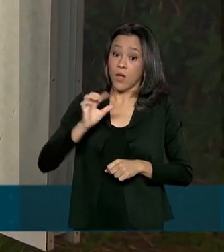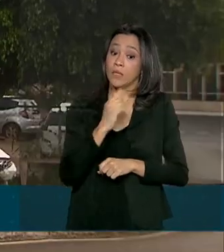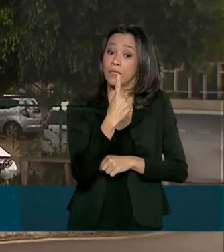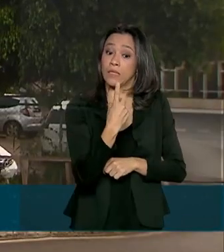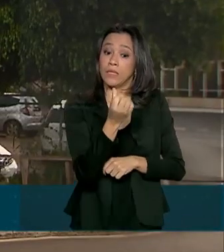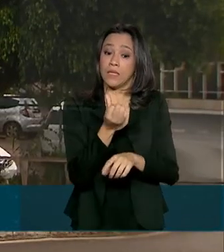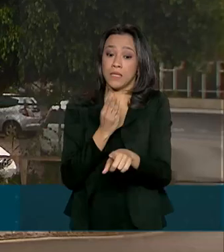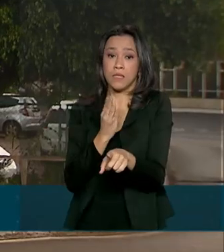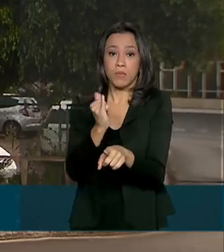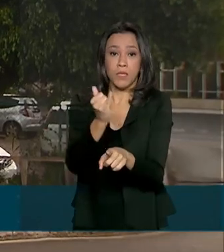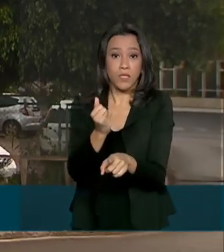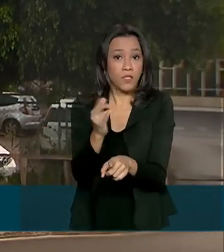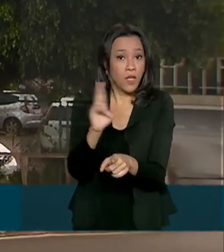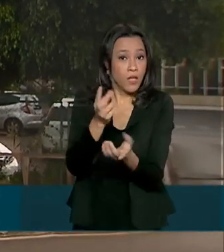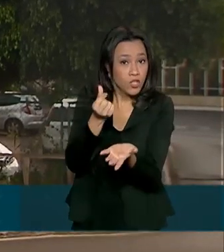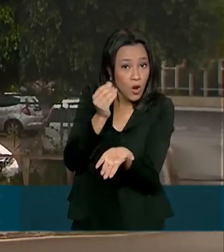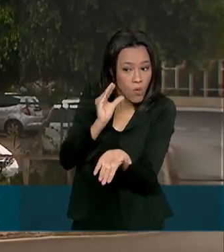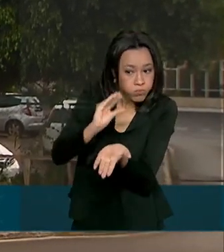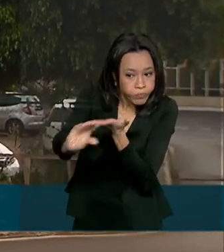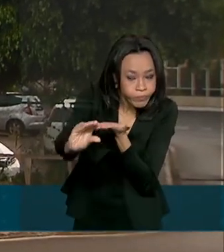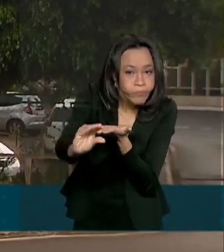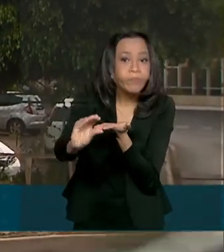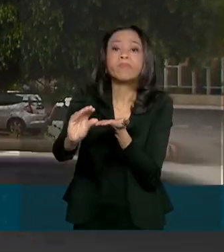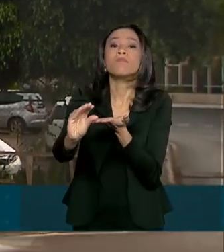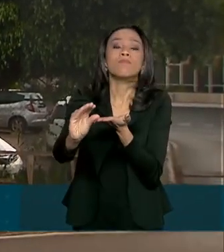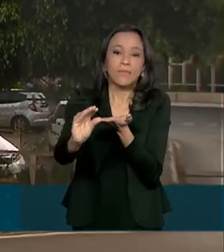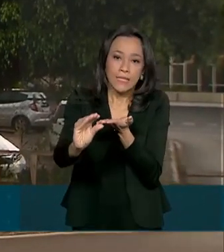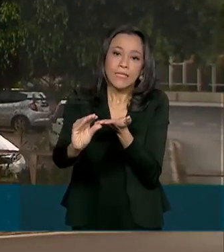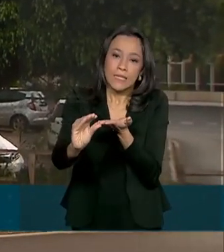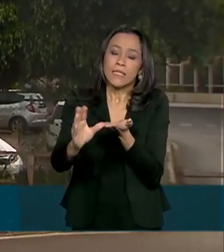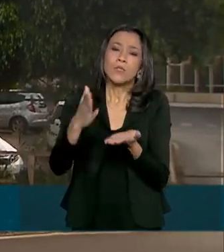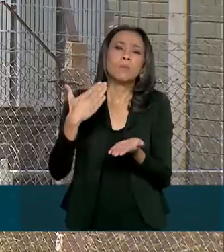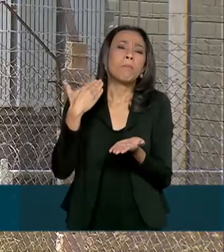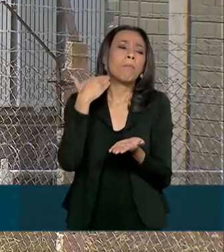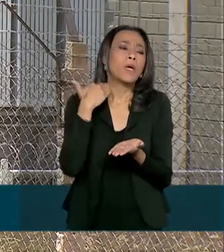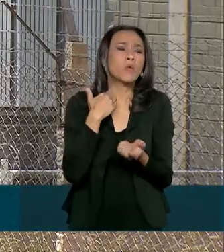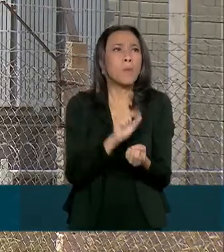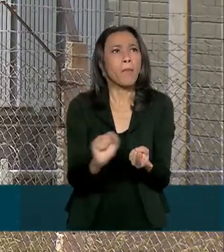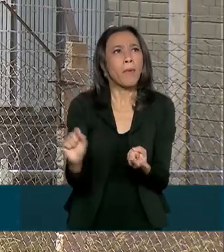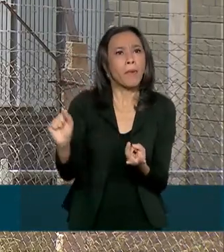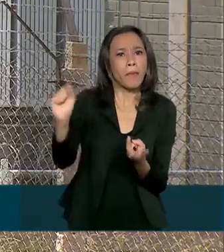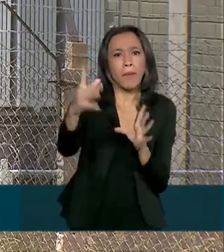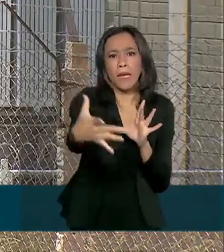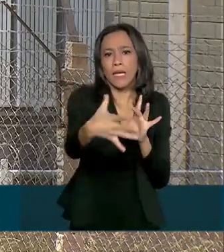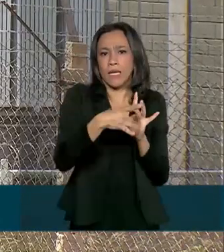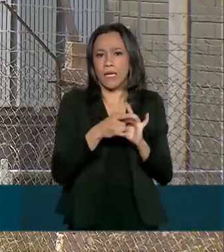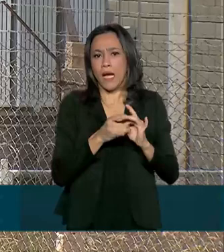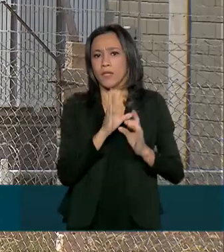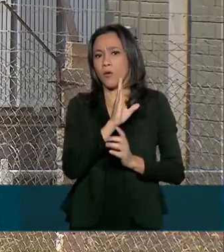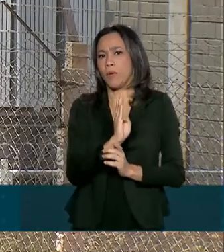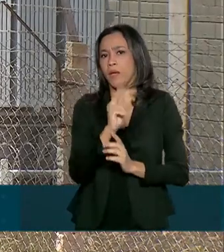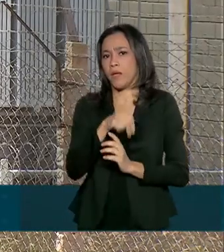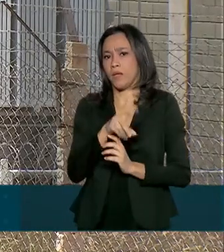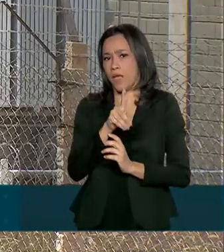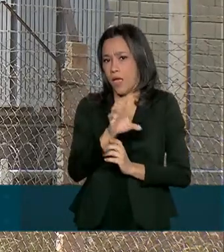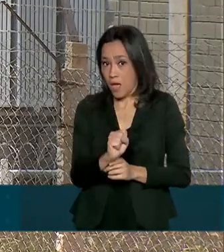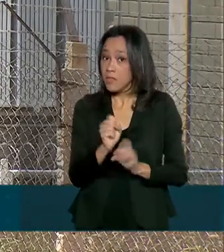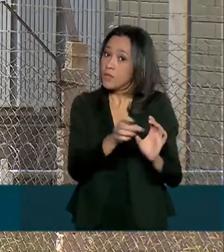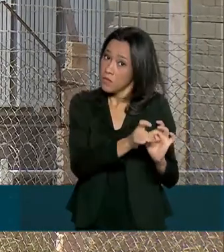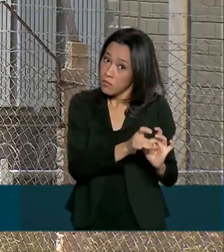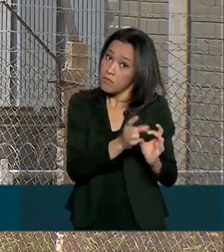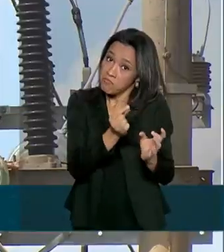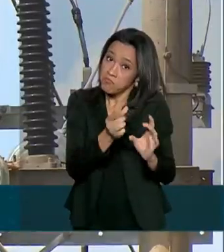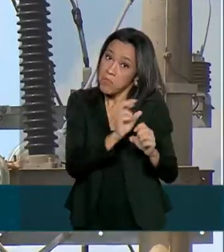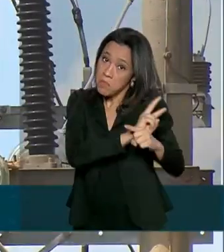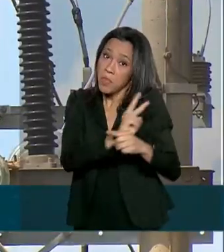para que um conjunto de bancos ligados ao BNDES faça empréstimos às concessionárias via conta